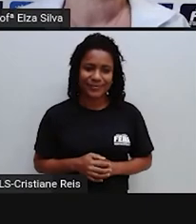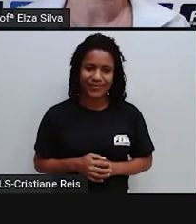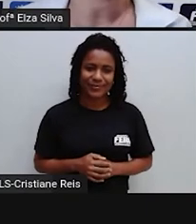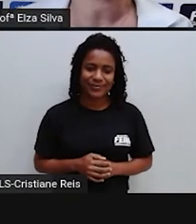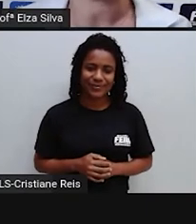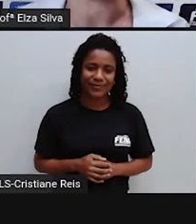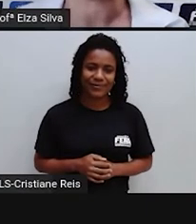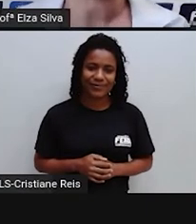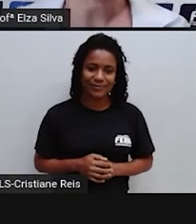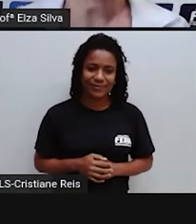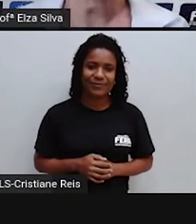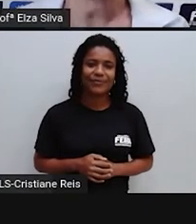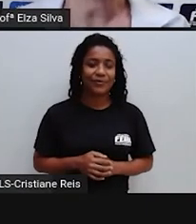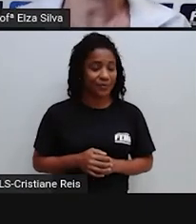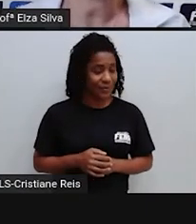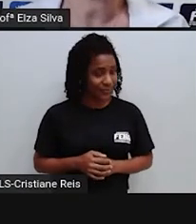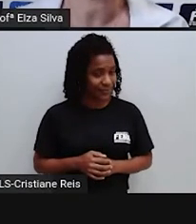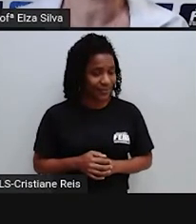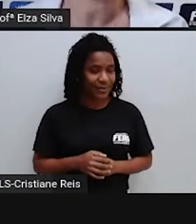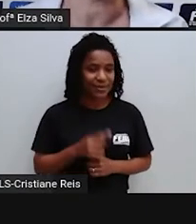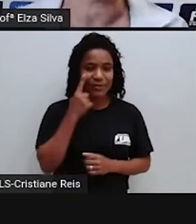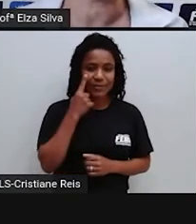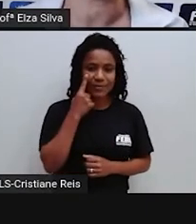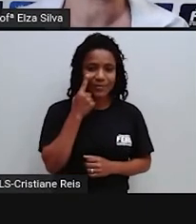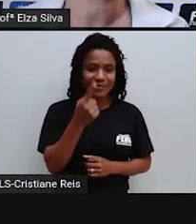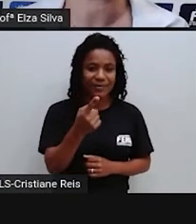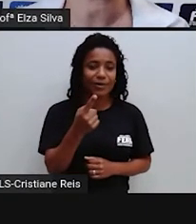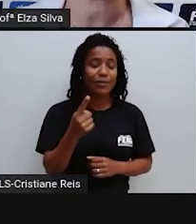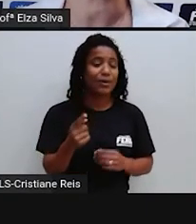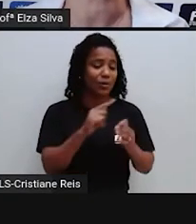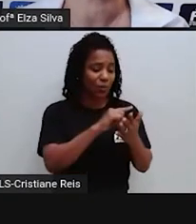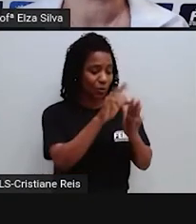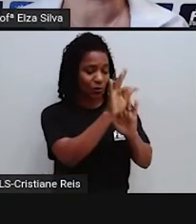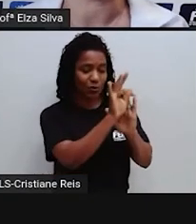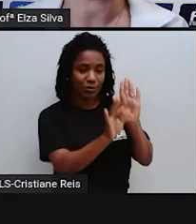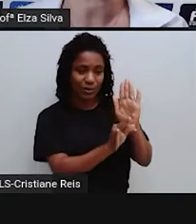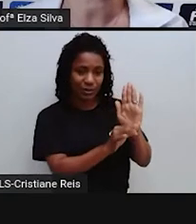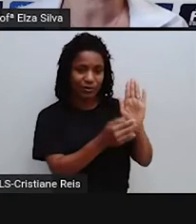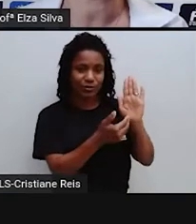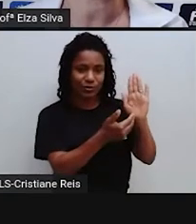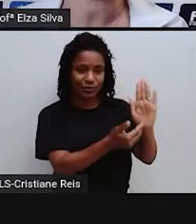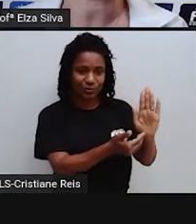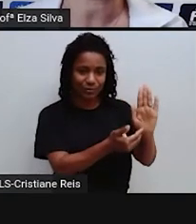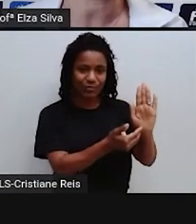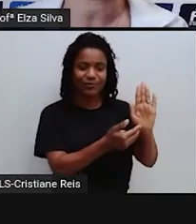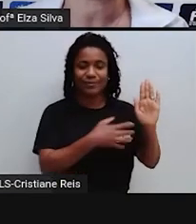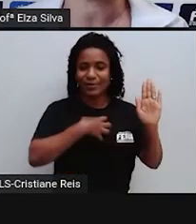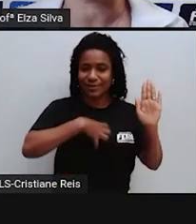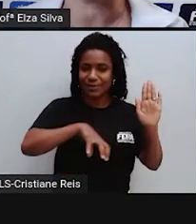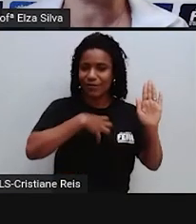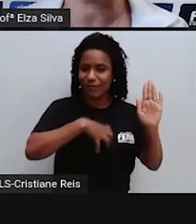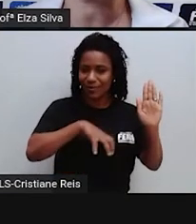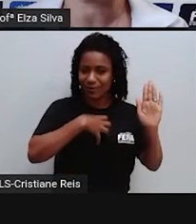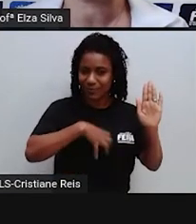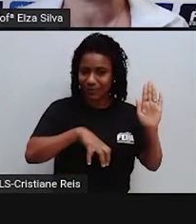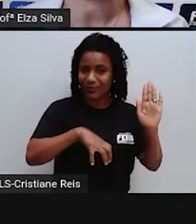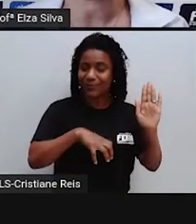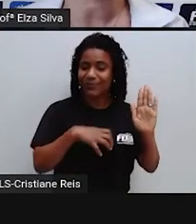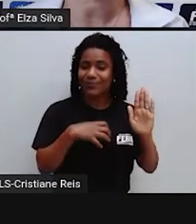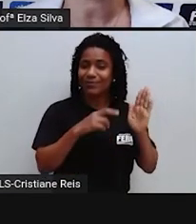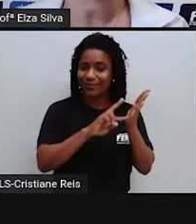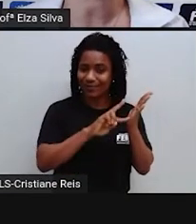Number three De acordo com o texto Salvador Was the first capital Of the country